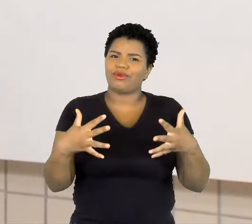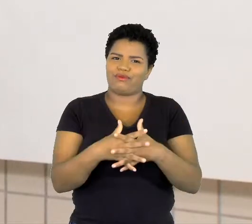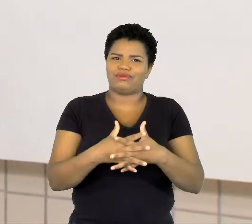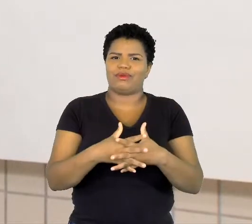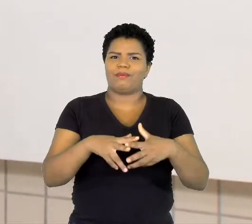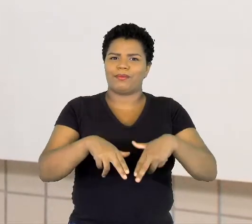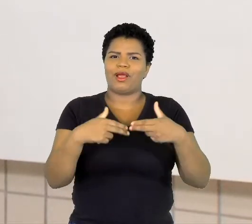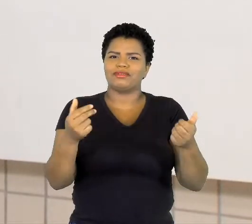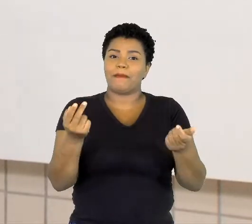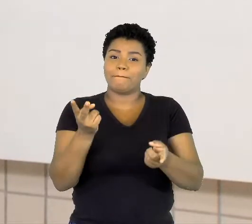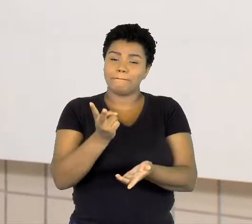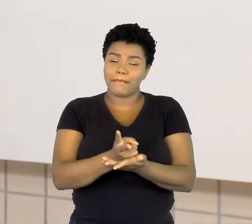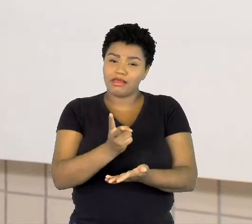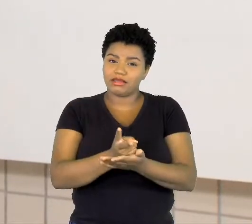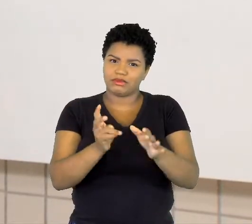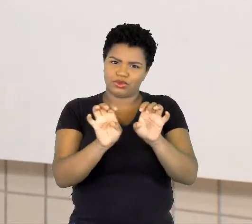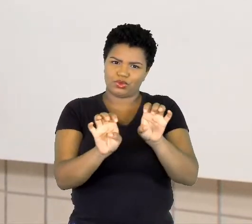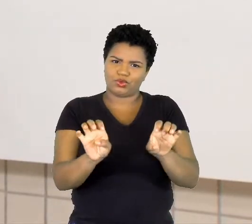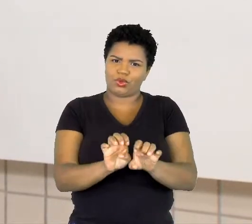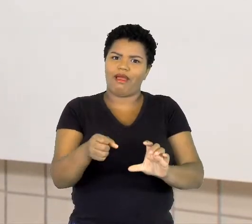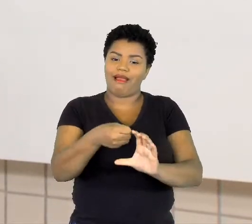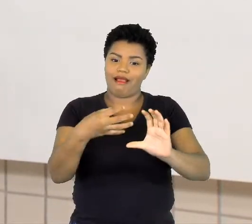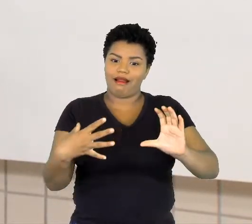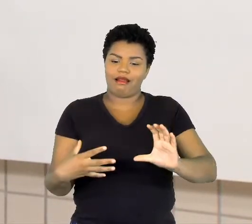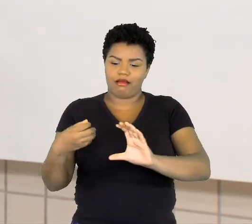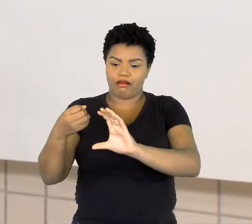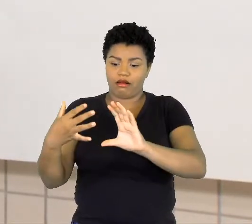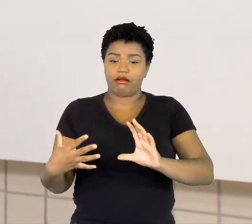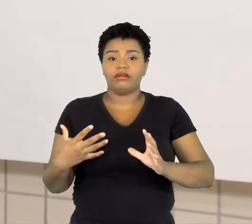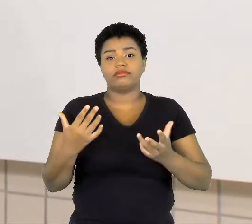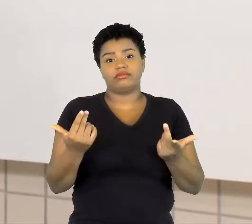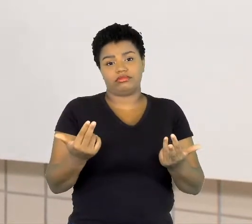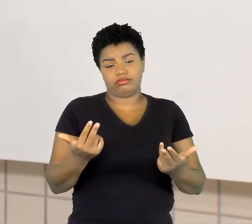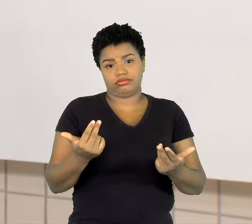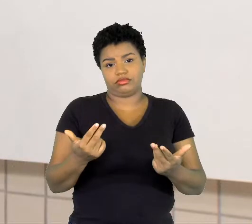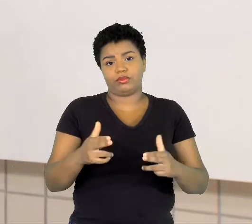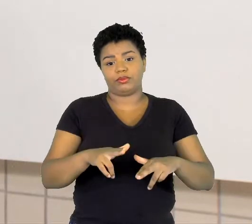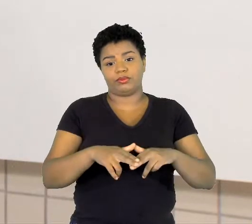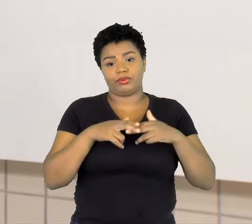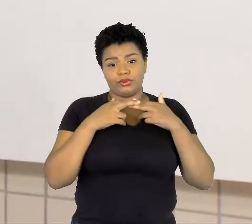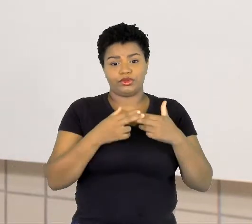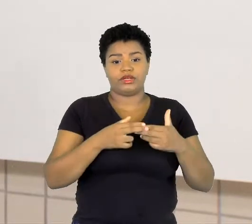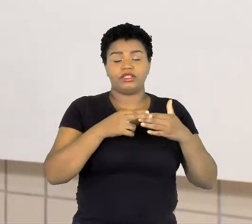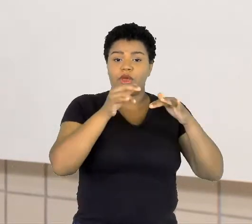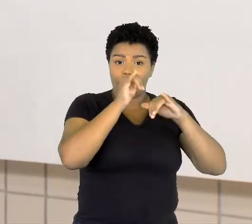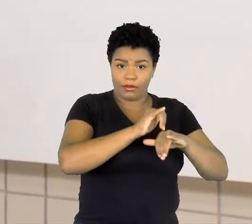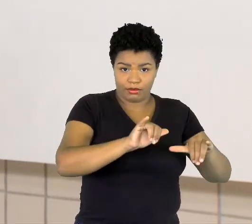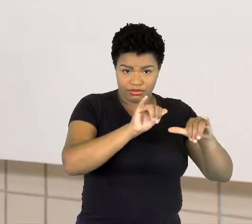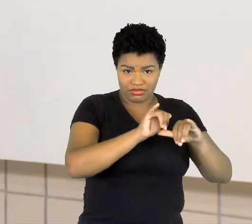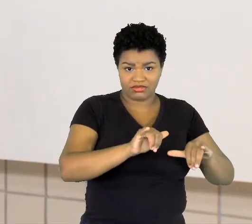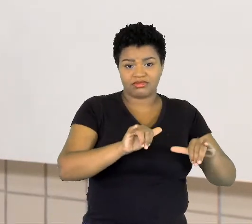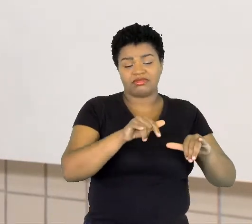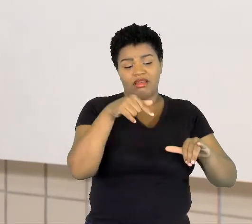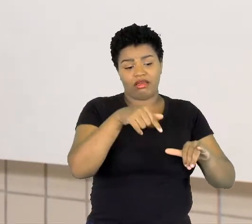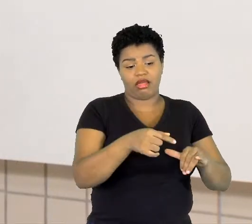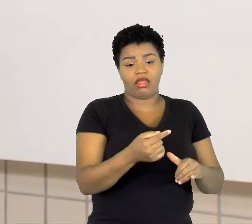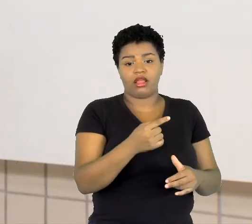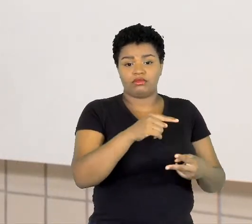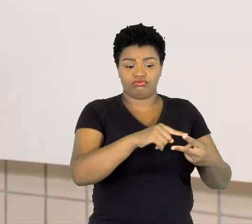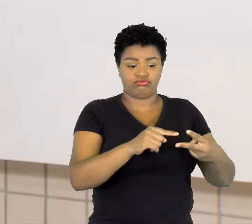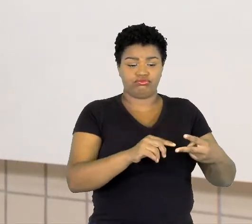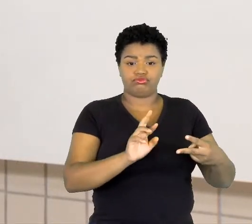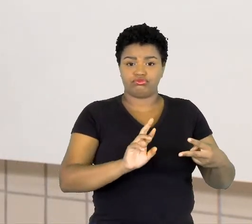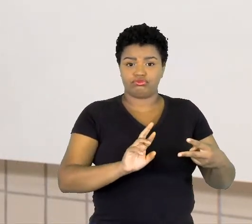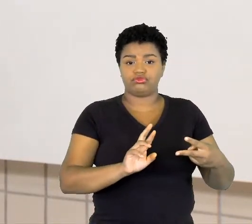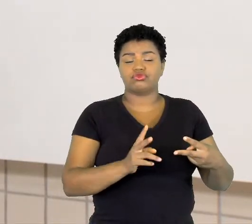características. Porém, a propaganda se distingue em duas. Anúncio publicitário porque tem a intenção de promover